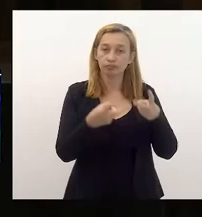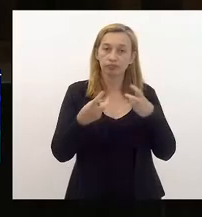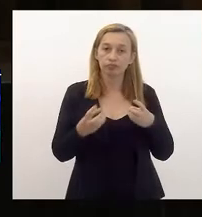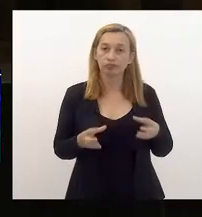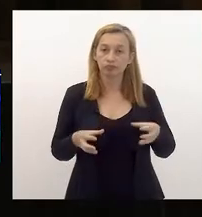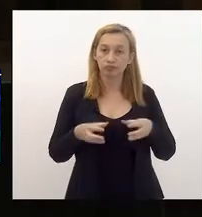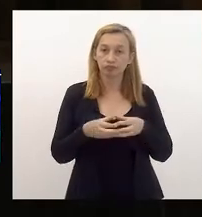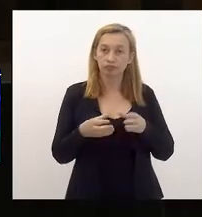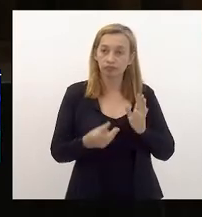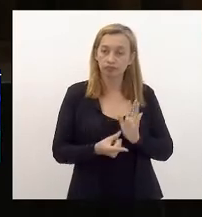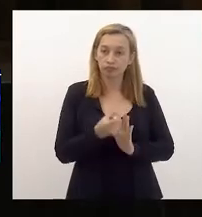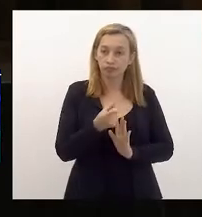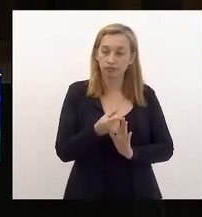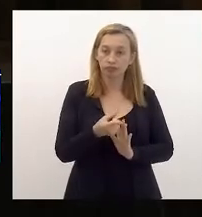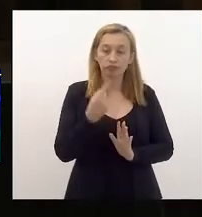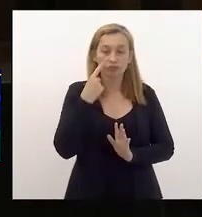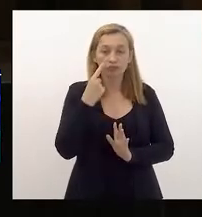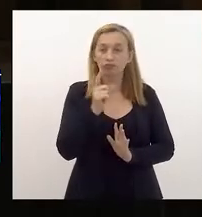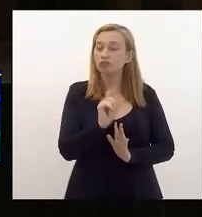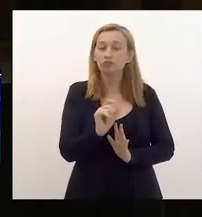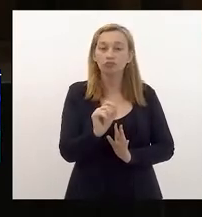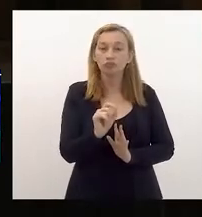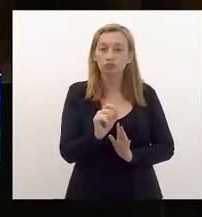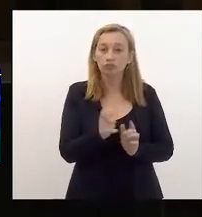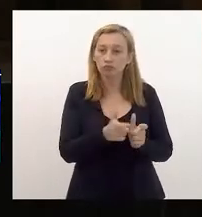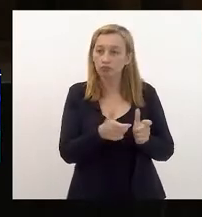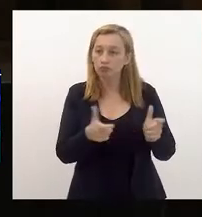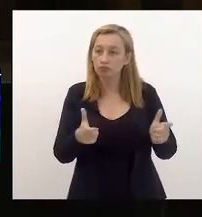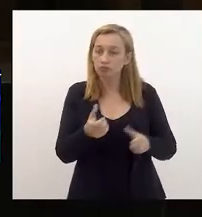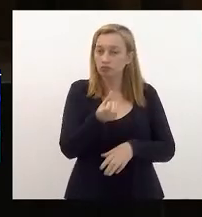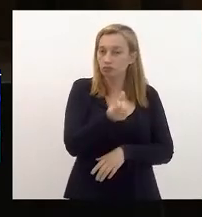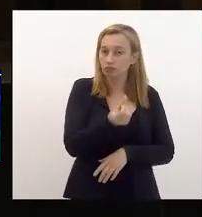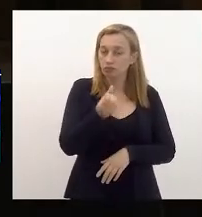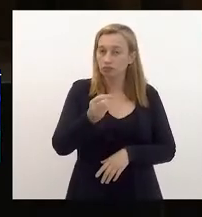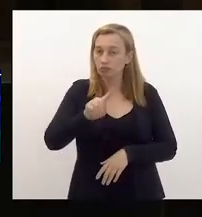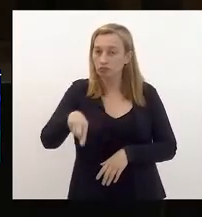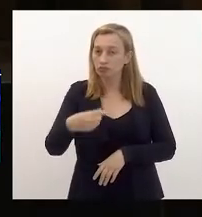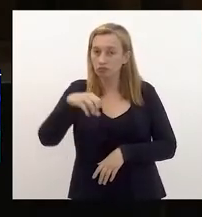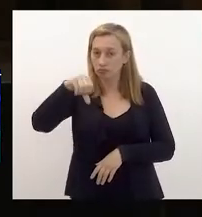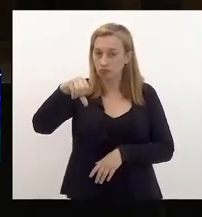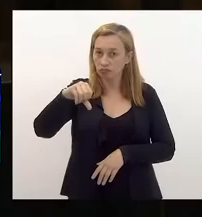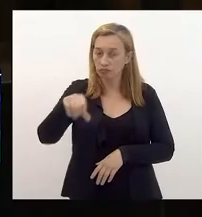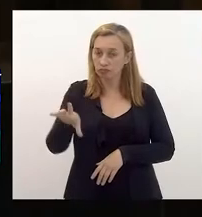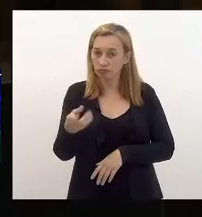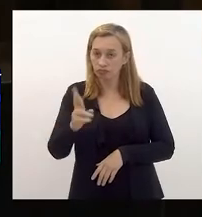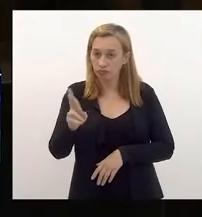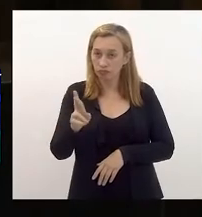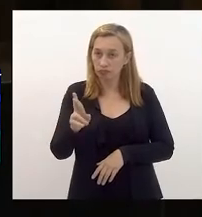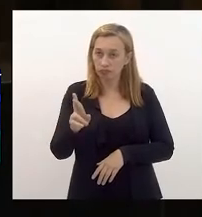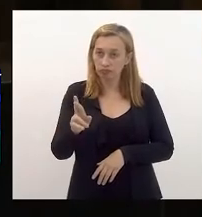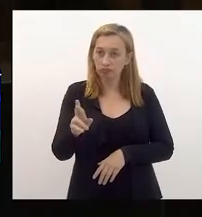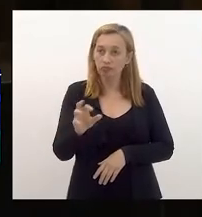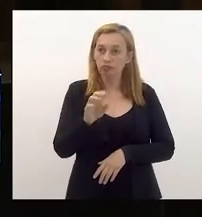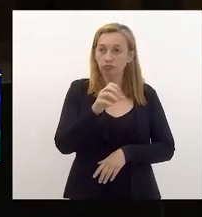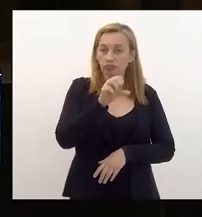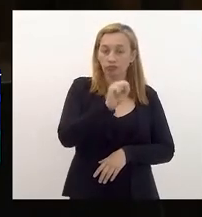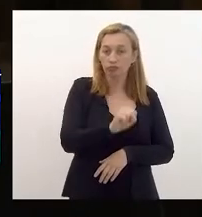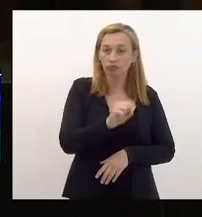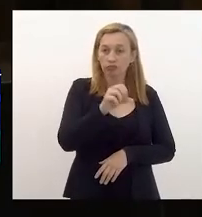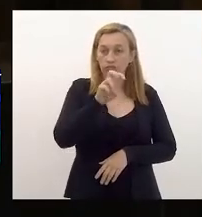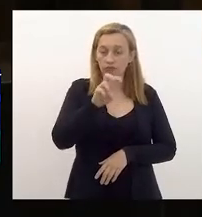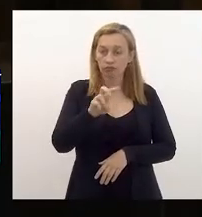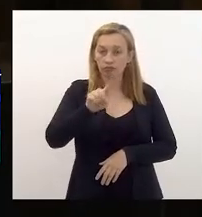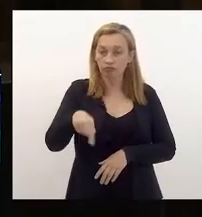do orçamento a gente vê que há um crescimento de 66,9 bilhões para 85,8